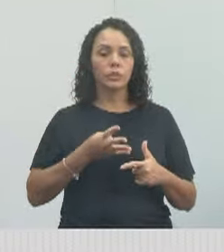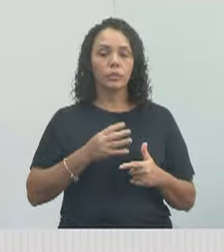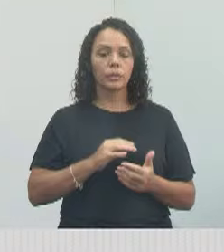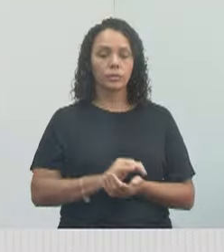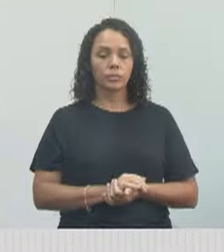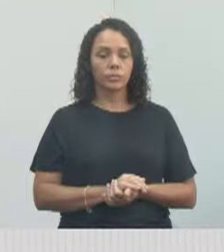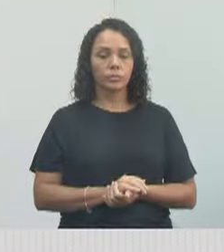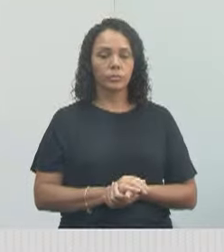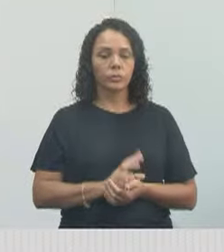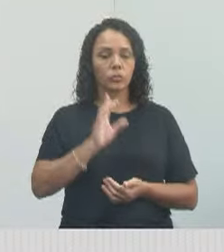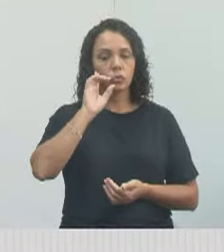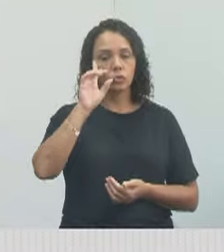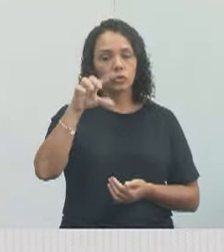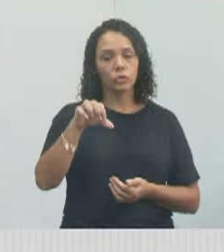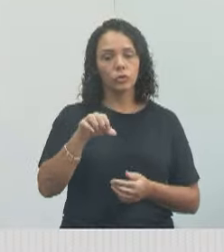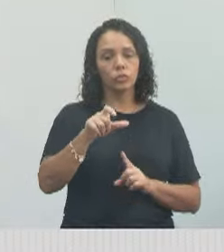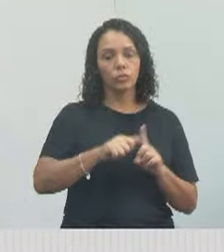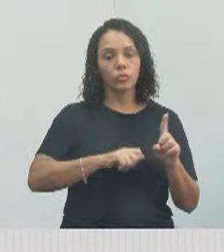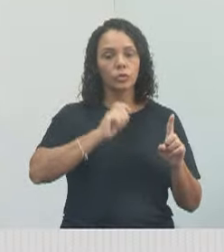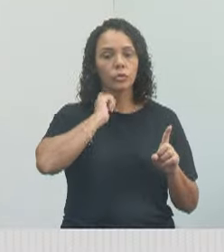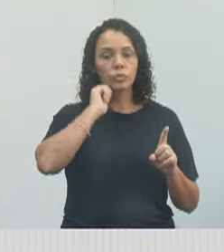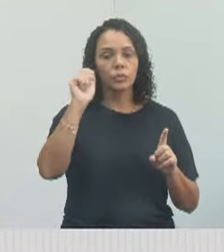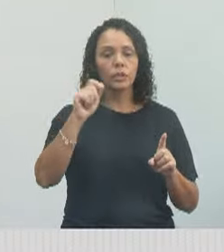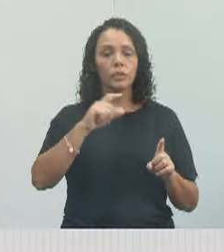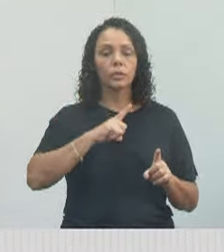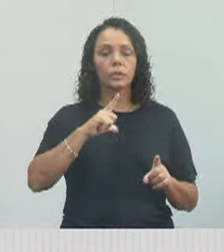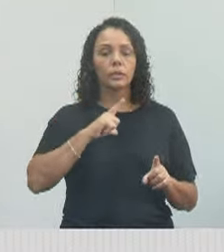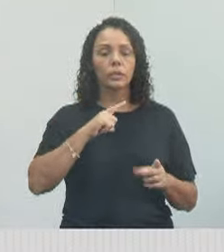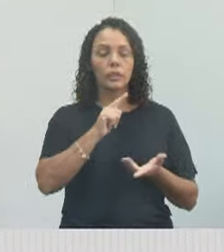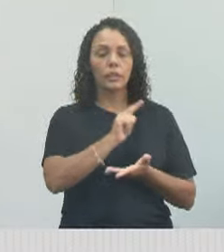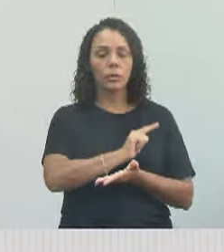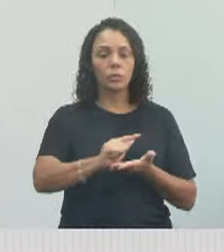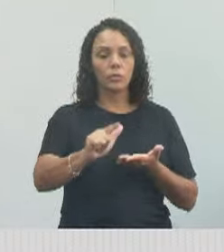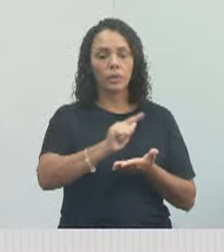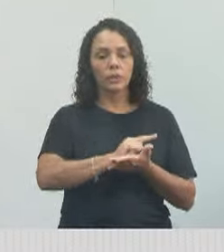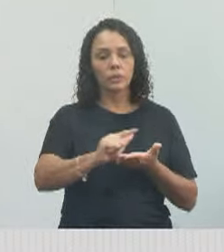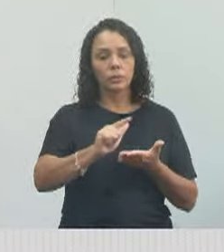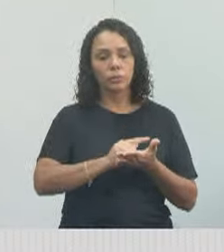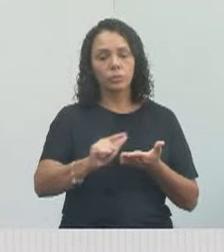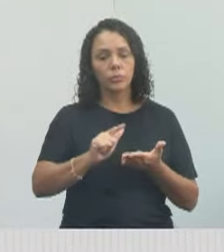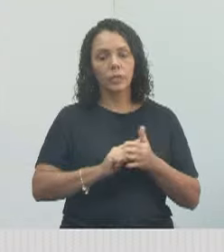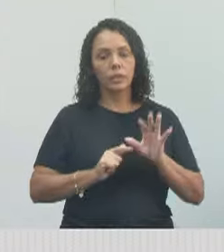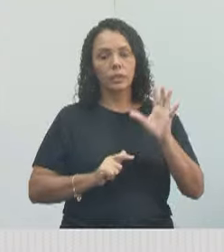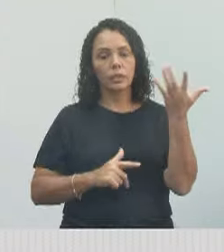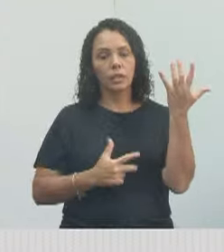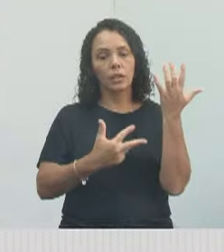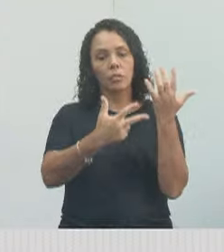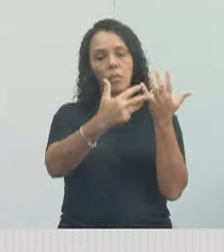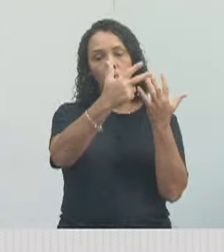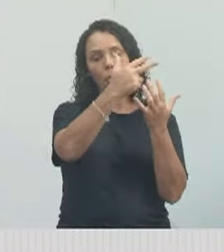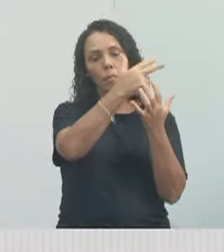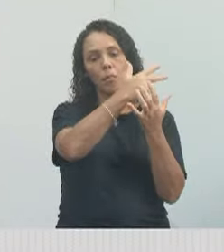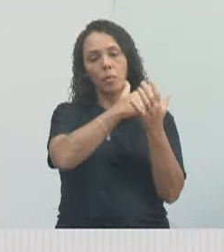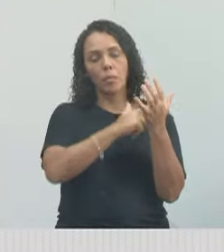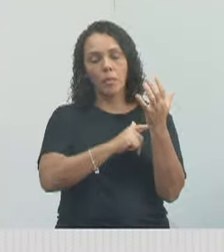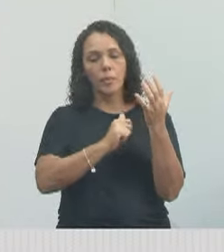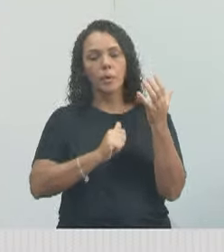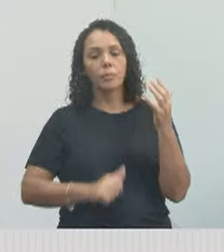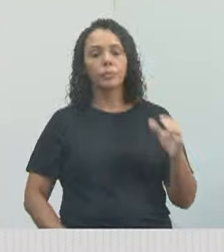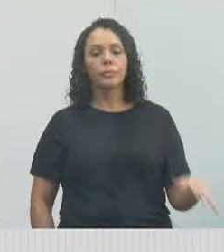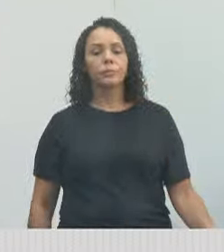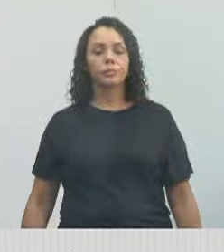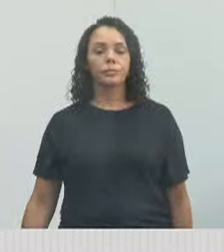Agora, no dia 9 de maio, eles farão uma grande limpeza de poda, de árvores que são nos galhos,